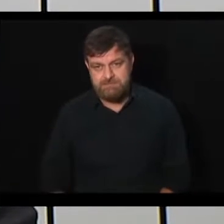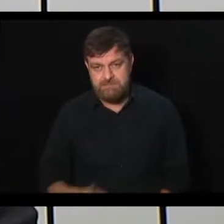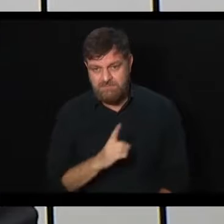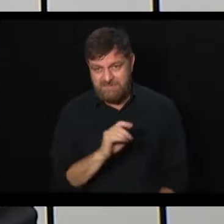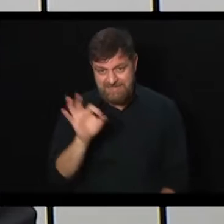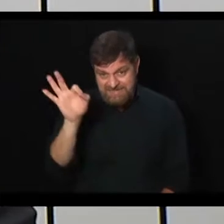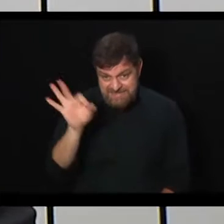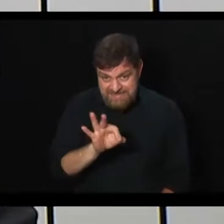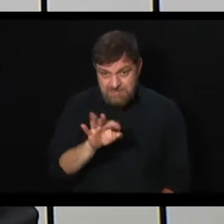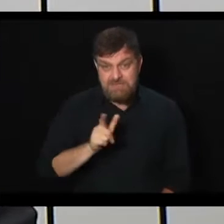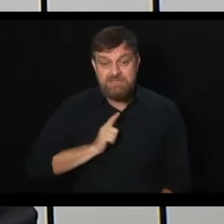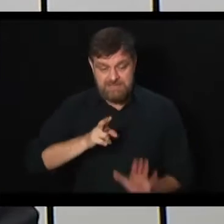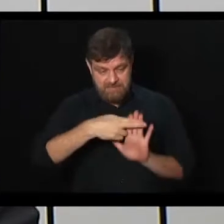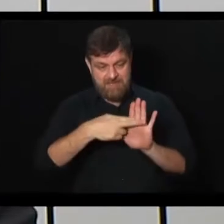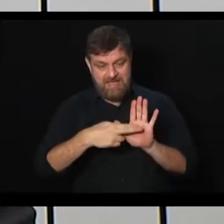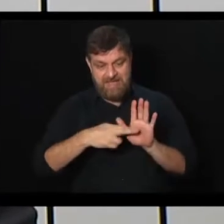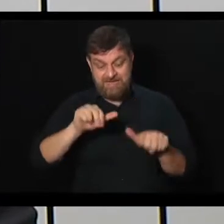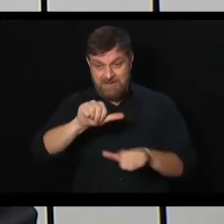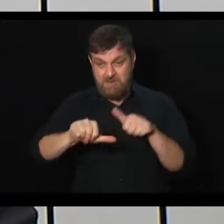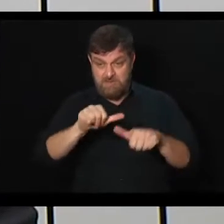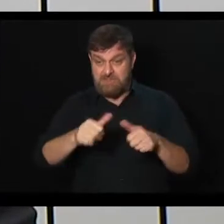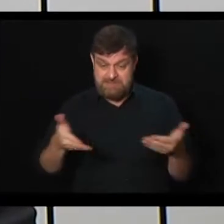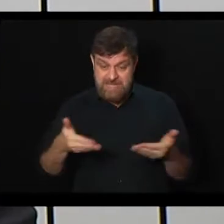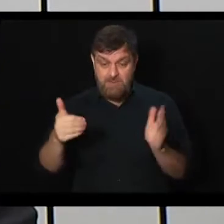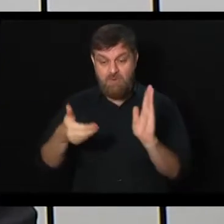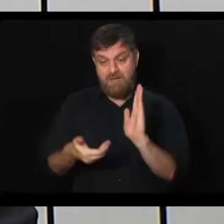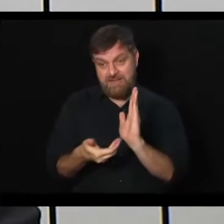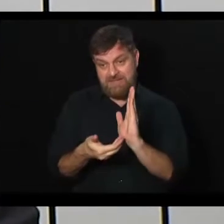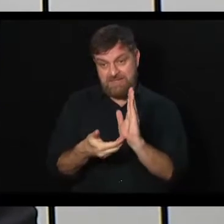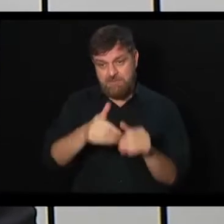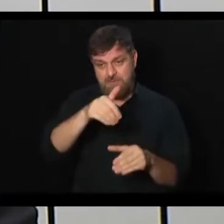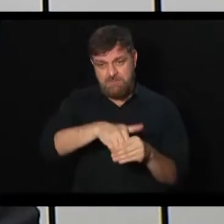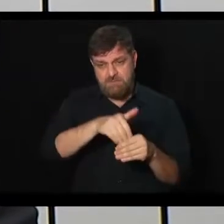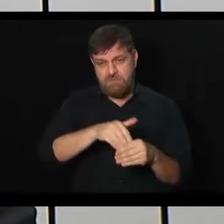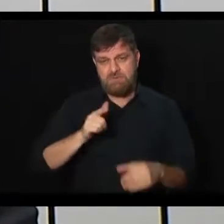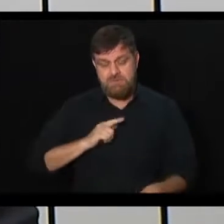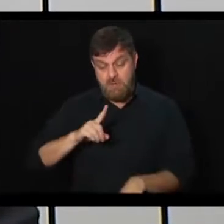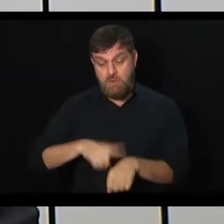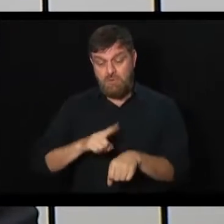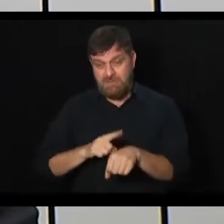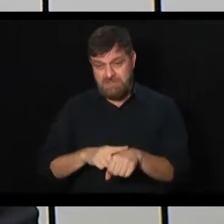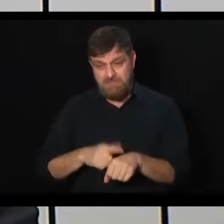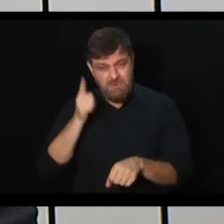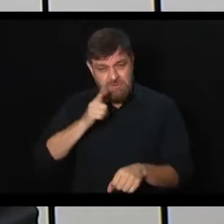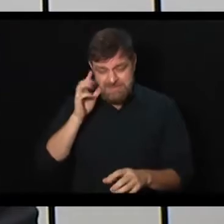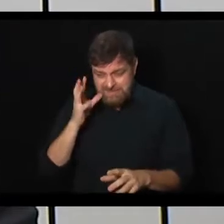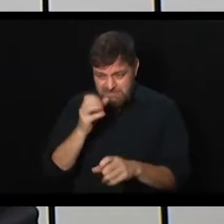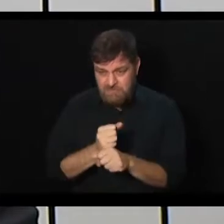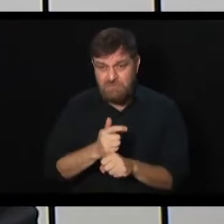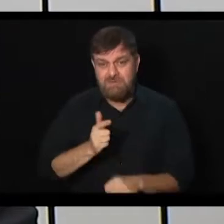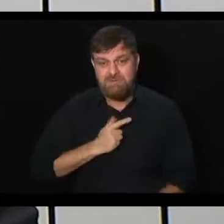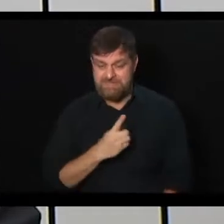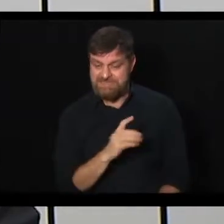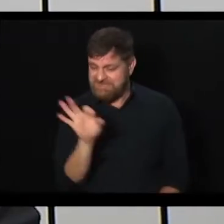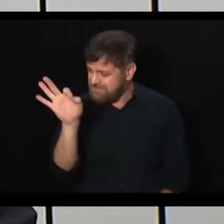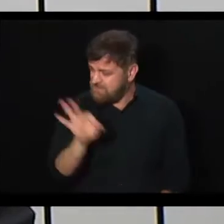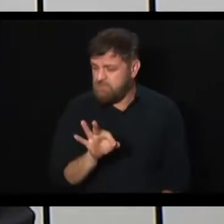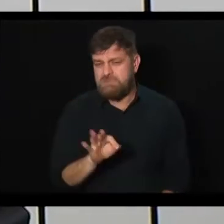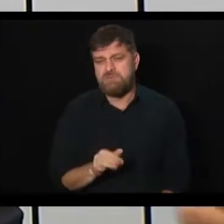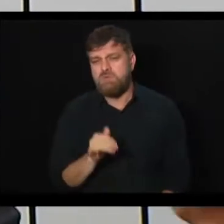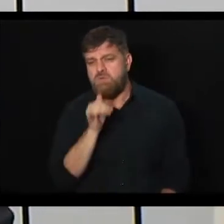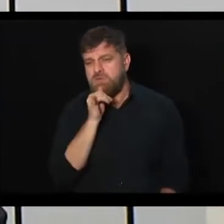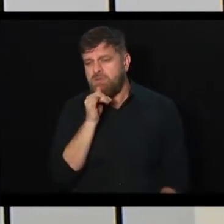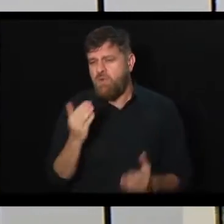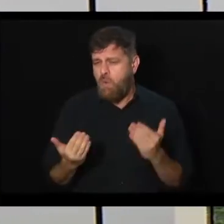modificações que houve na Câmara agora. Então, você pega o tempo final para você poder aposentar e coloca o pedágio de 100%. Então, vamos supor que você